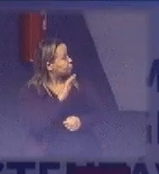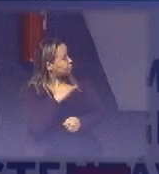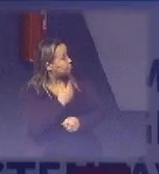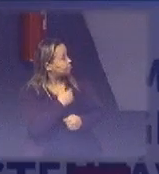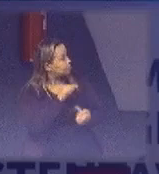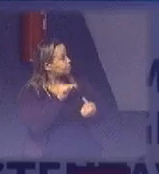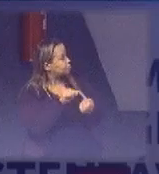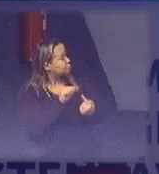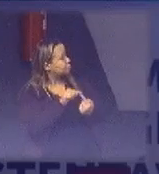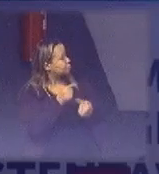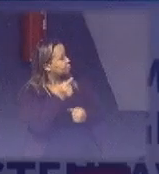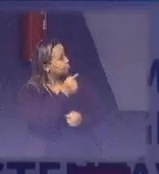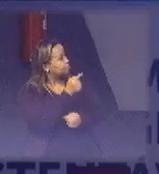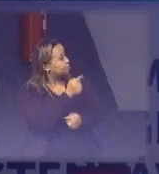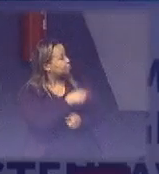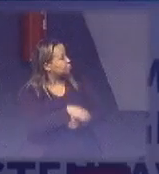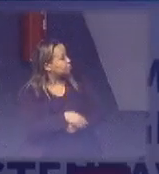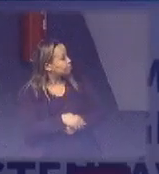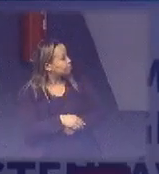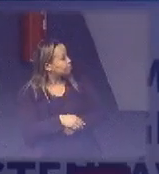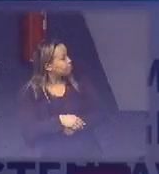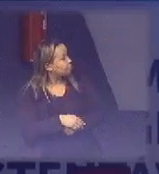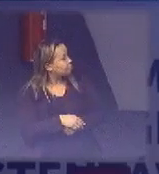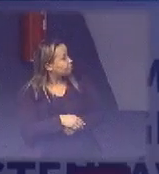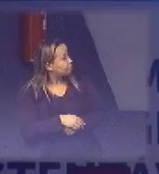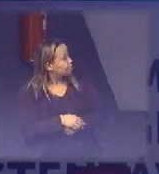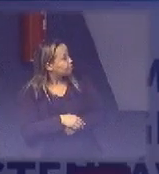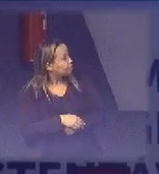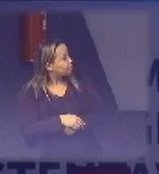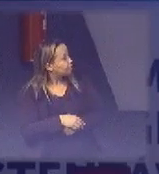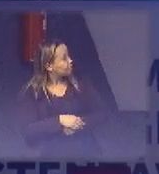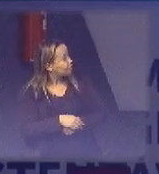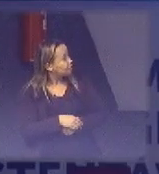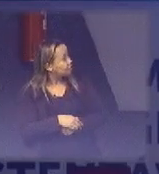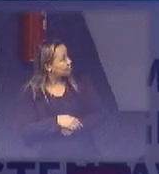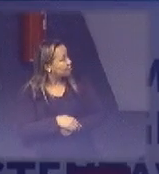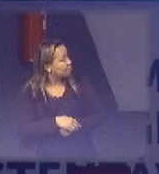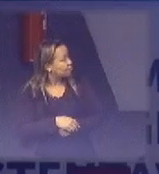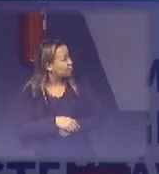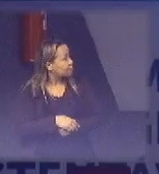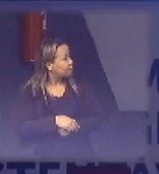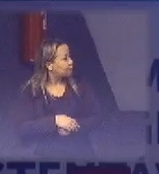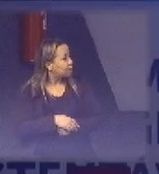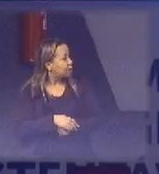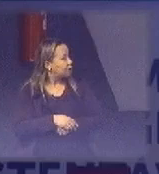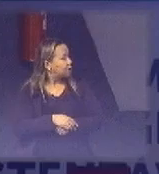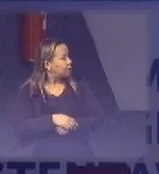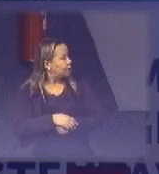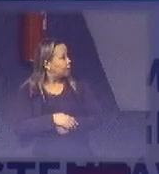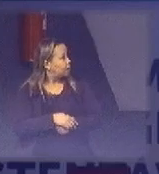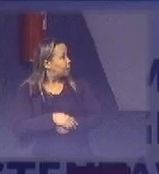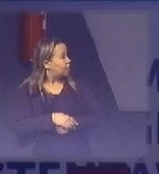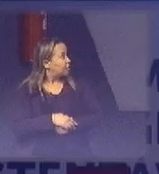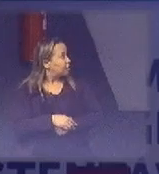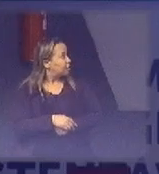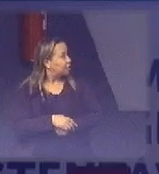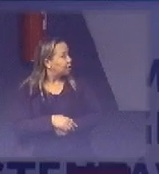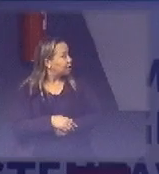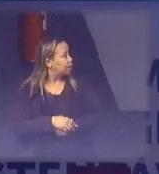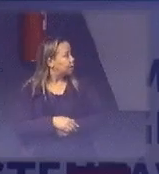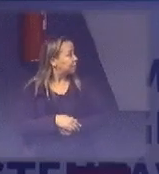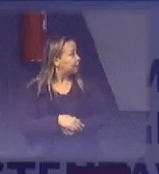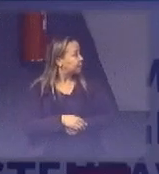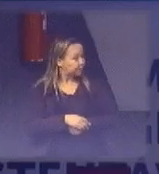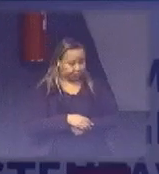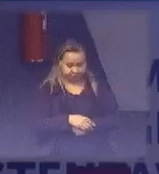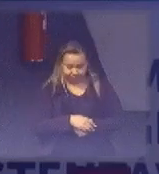Deixa eu ver. Tem alguém assinando? Isso. O som, o som... A gente volta um pouquinho, por favor, para